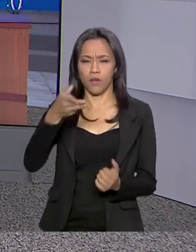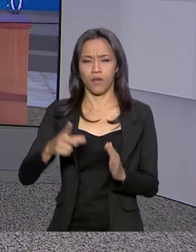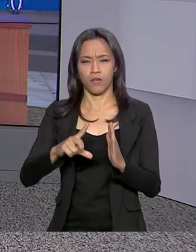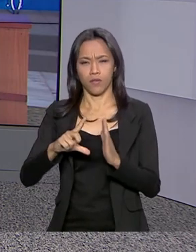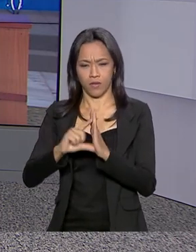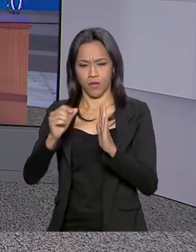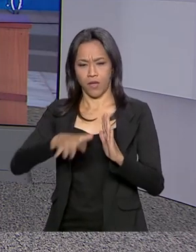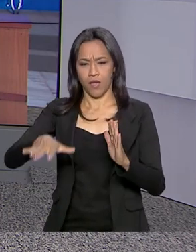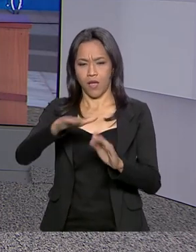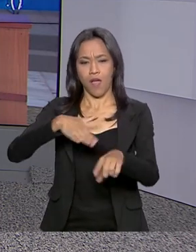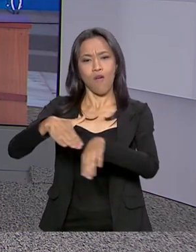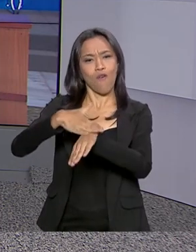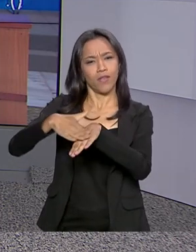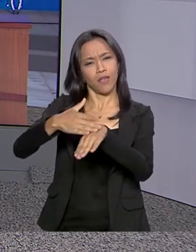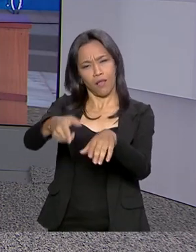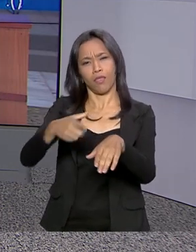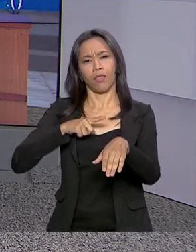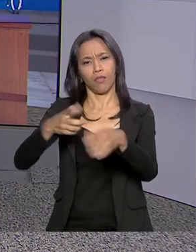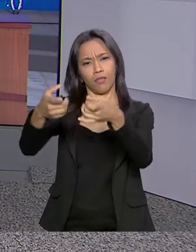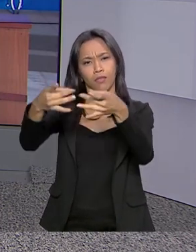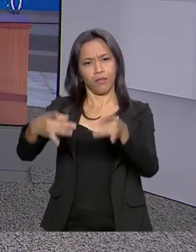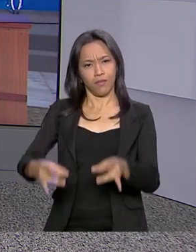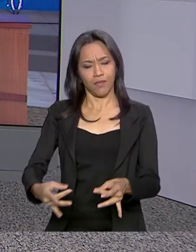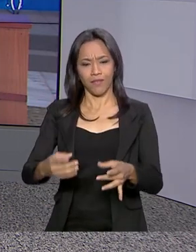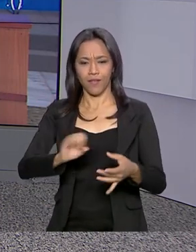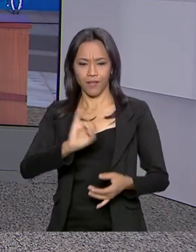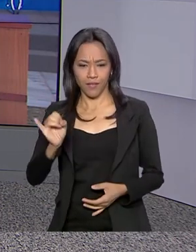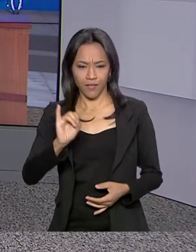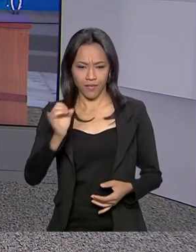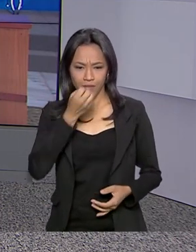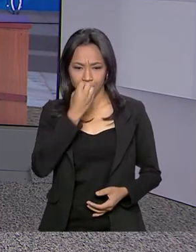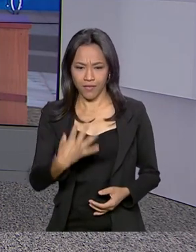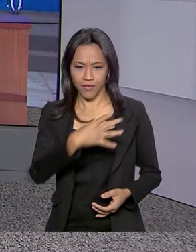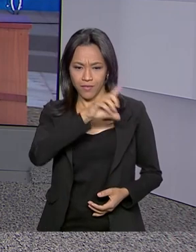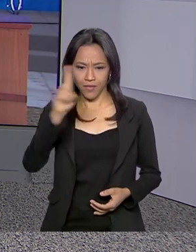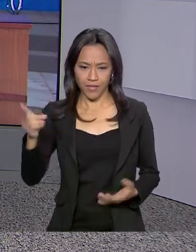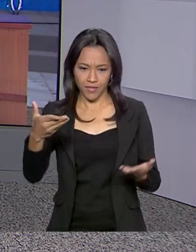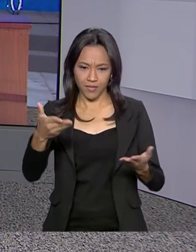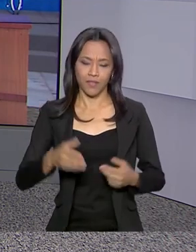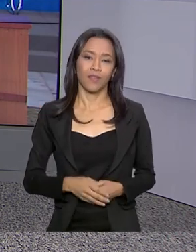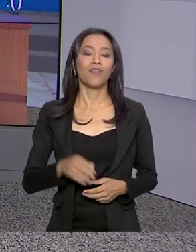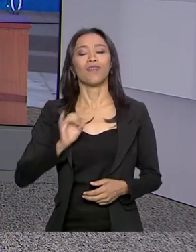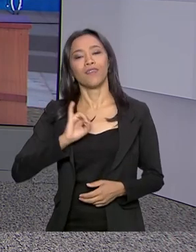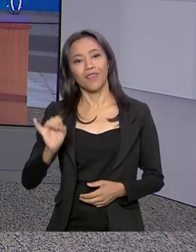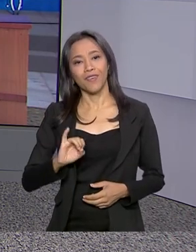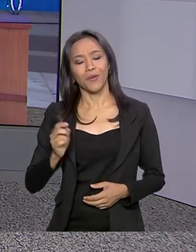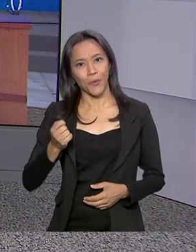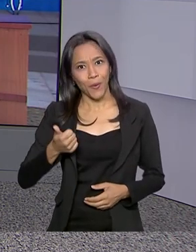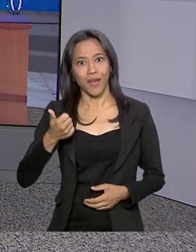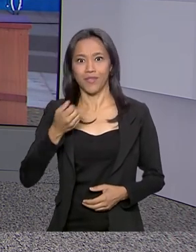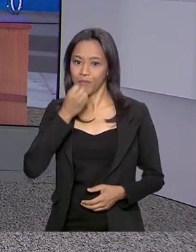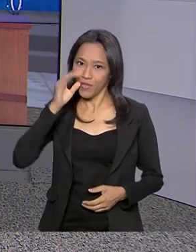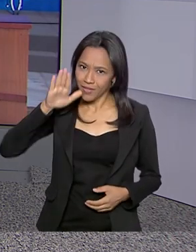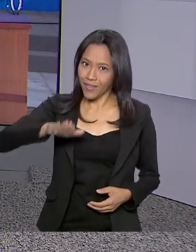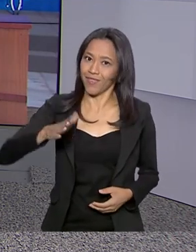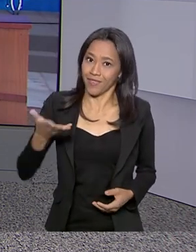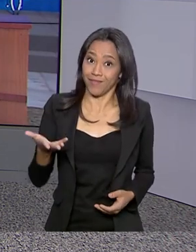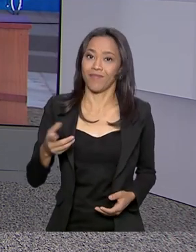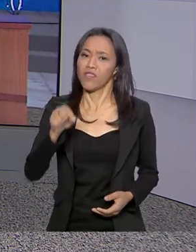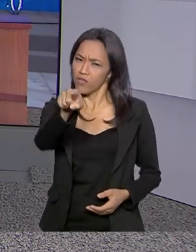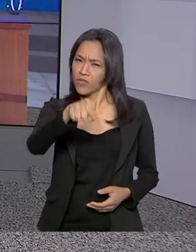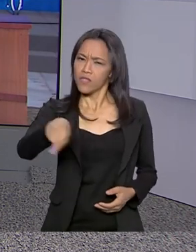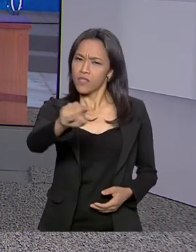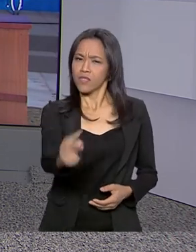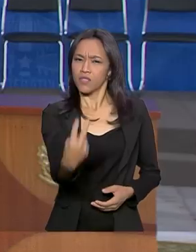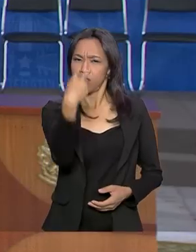Holanda, que traz os detalhes para a gente. Oi, Lu, bom dia para você. Oi, Roberto, bom dia, quase boa tarde para você e para você que acompanha